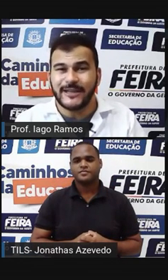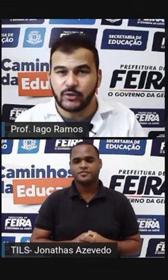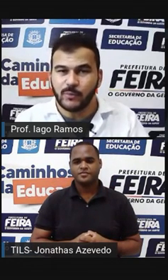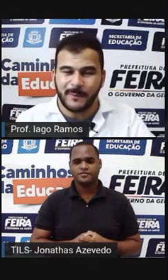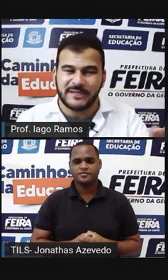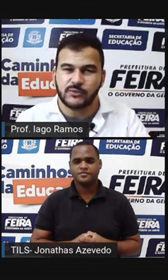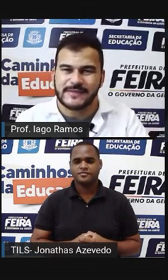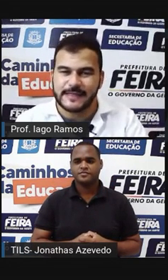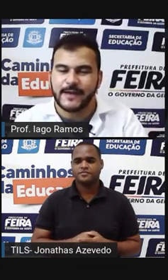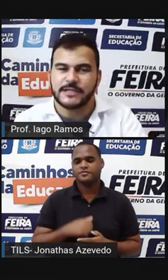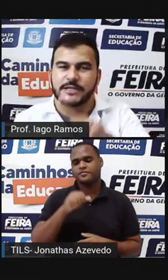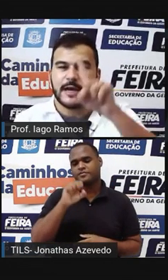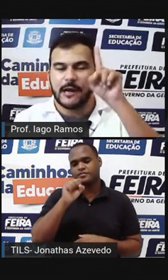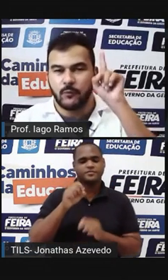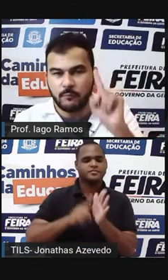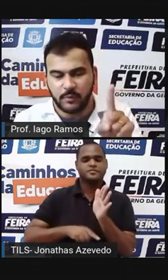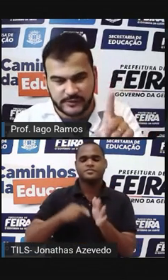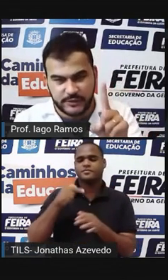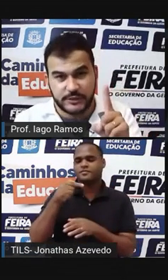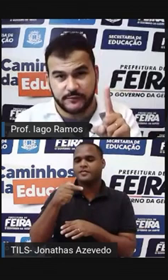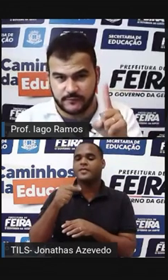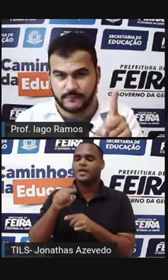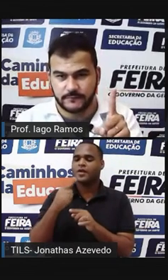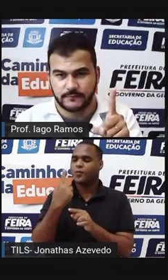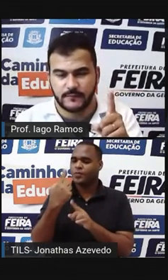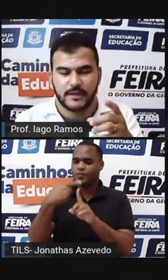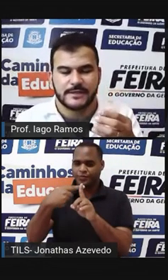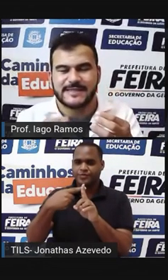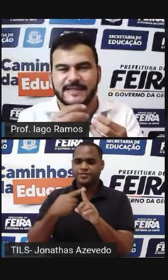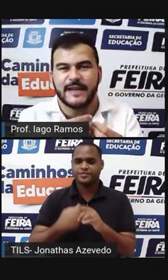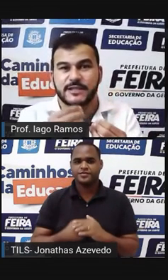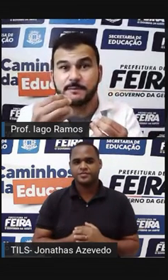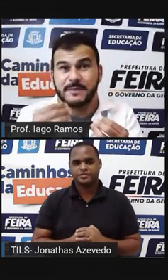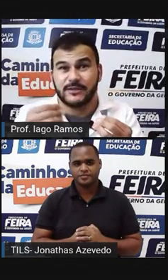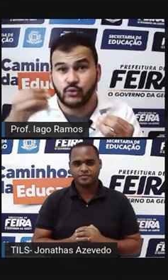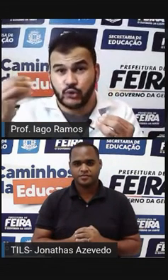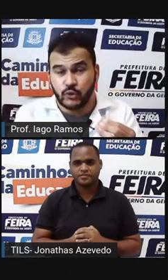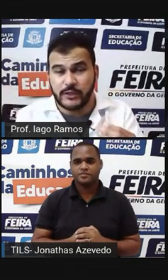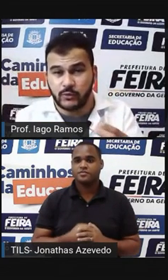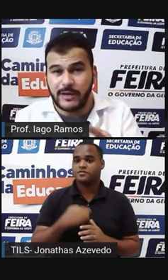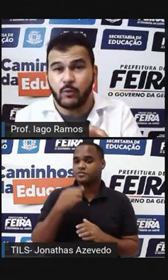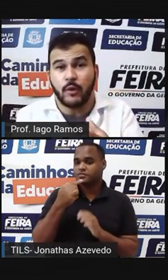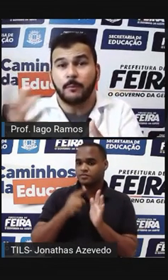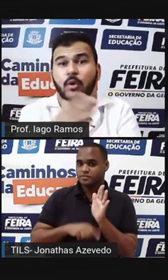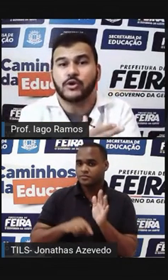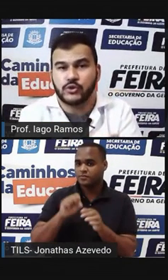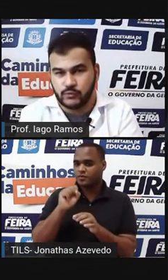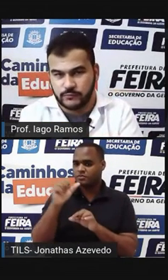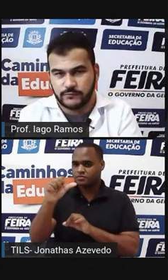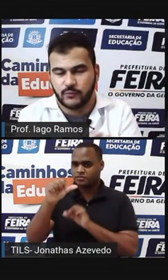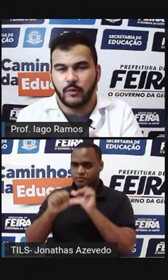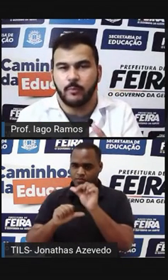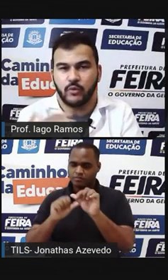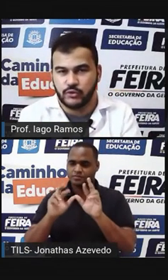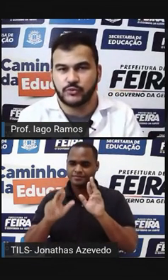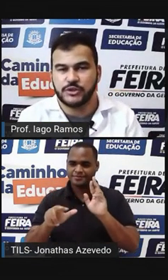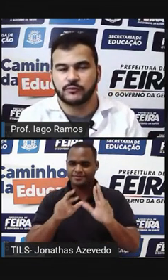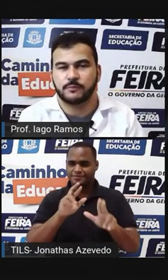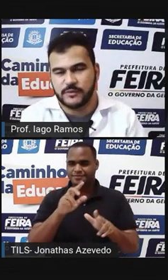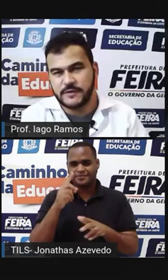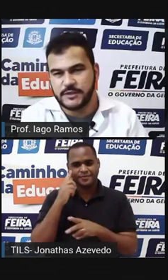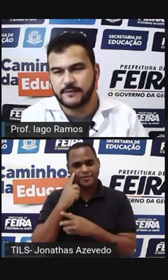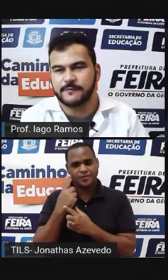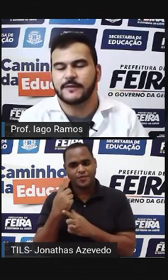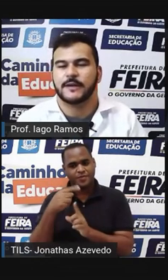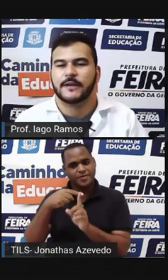8 menos 7 É 1 positivo 7 menos 8 É o oposto O oposto de